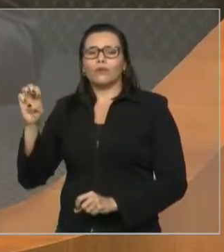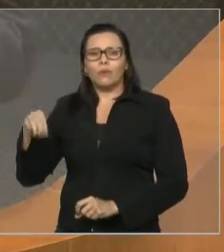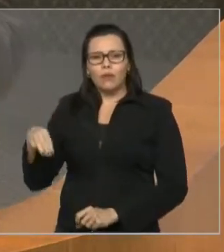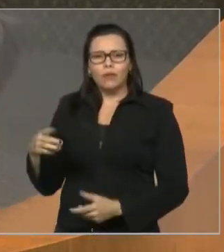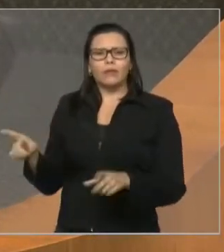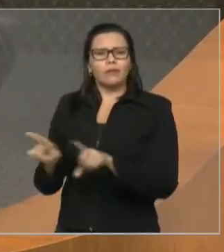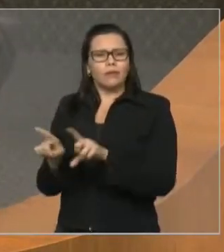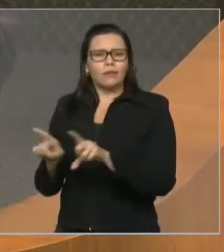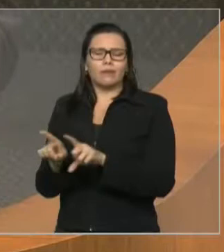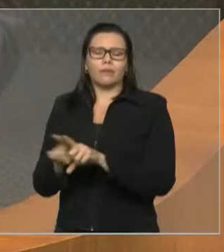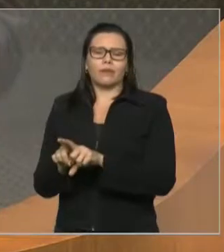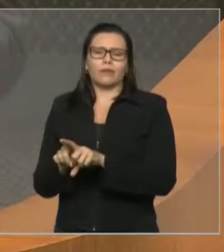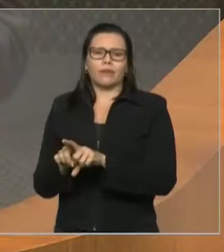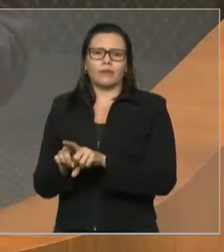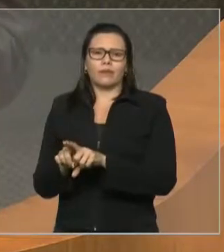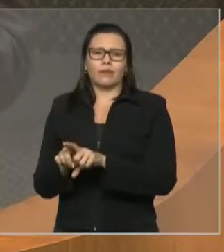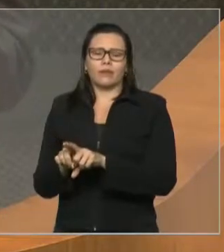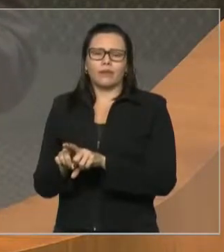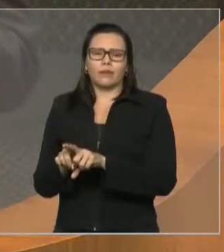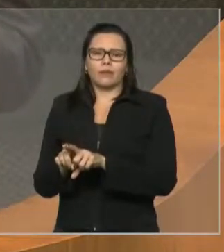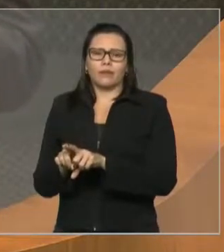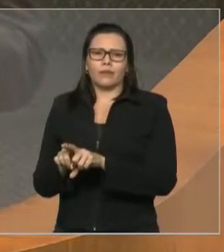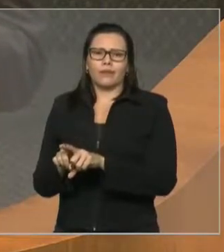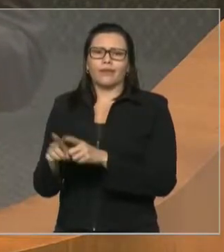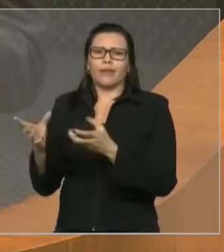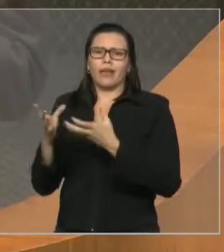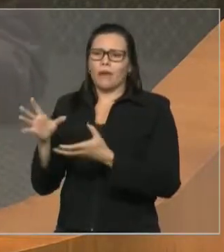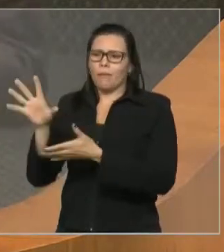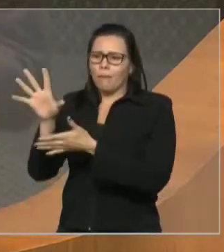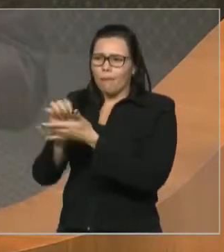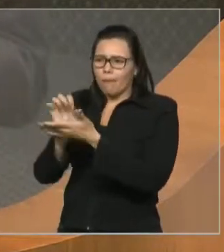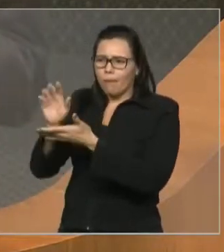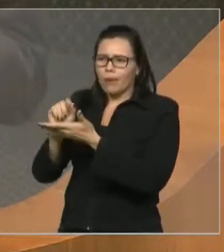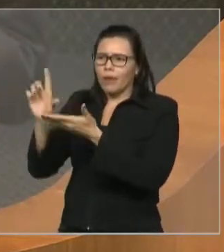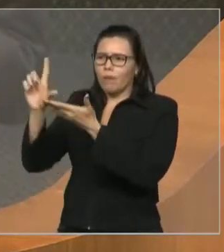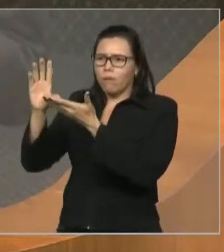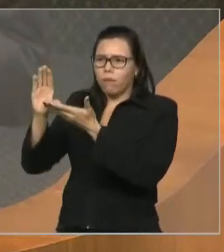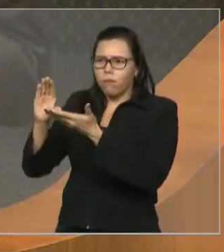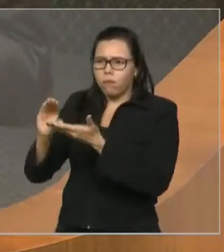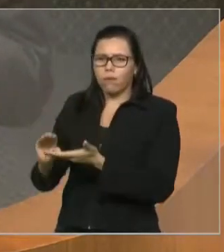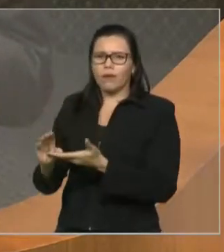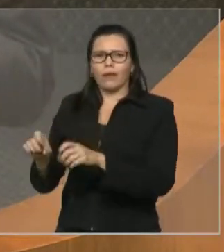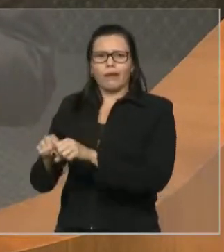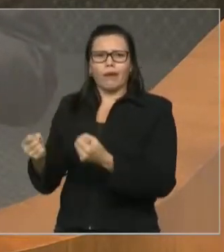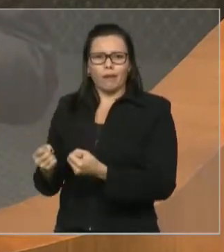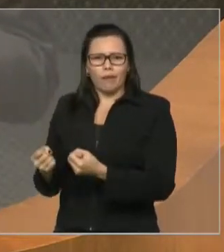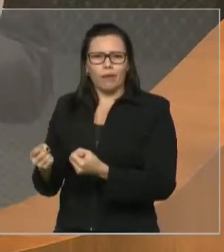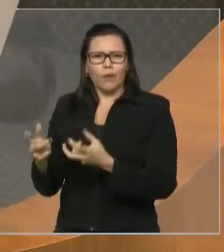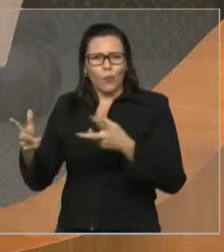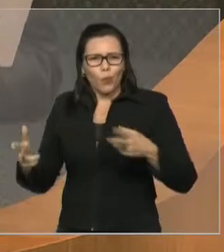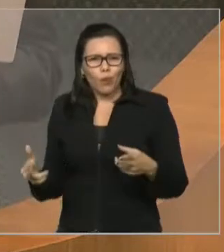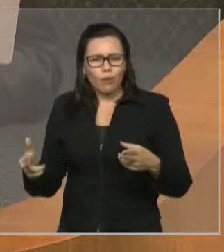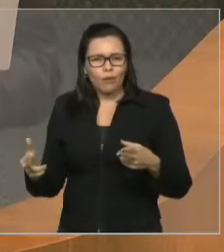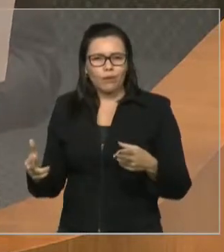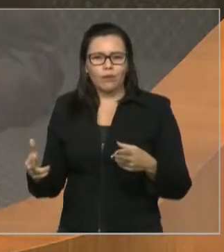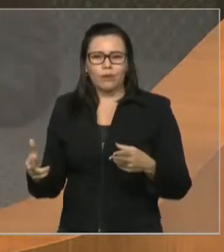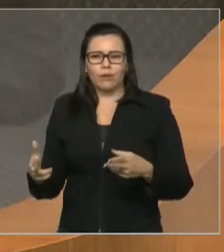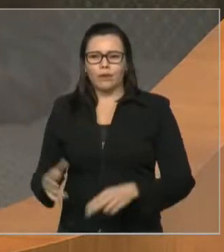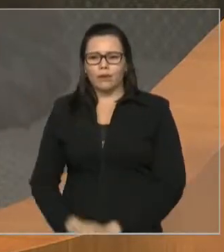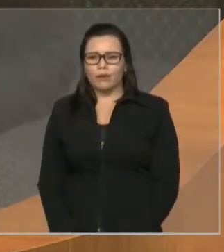na revisão do plano plurianual. É um absurdo isso aqui. Está aqui.